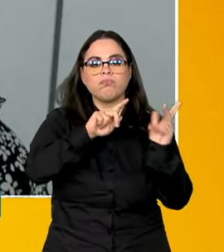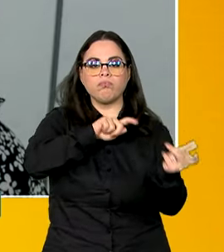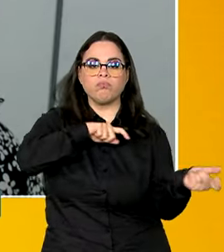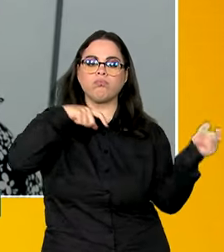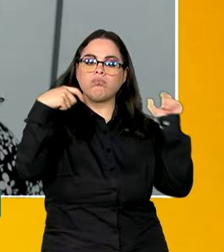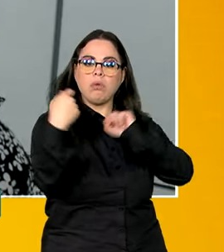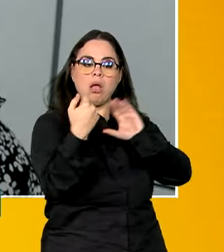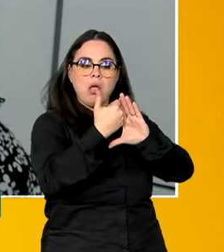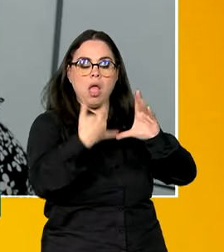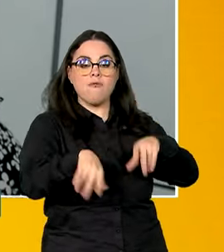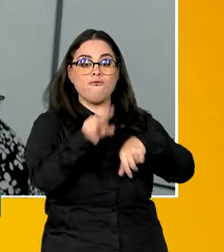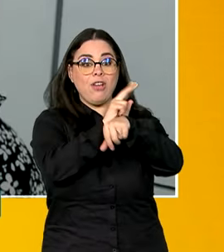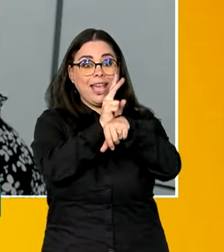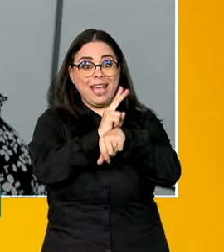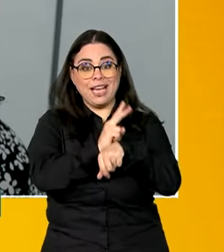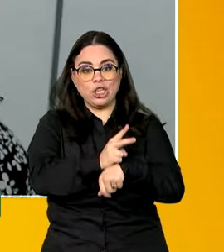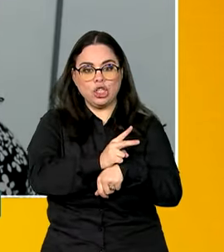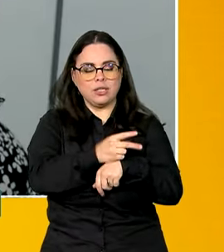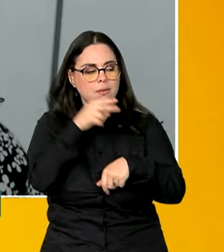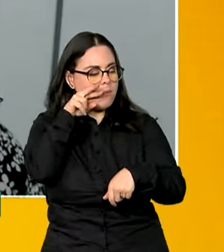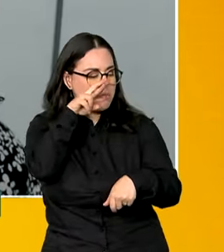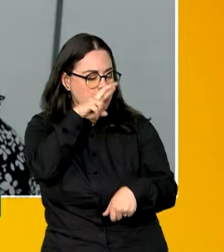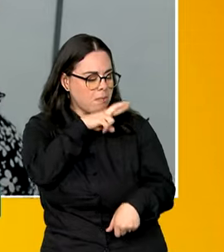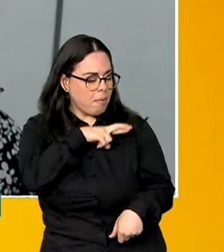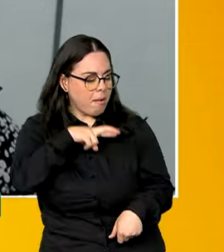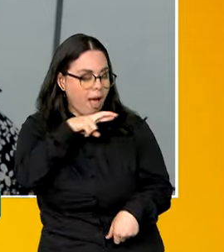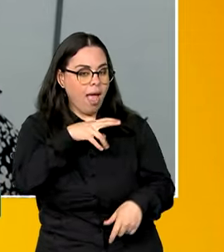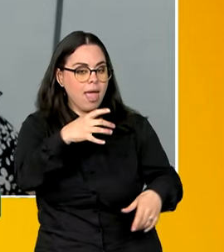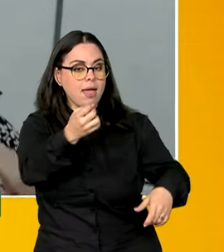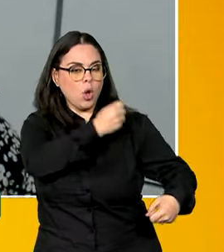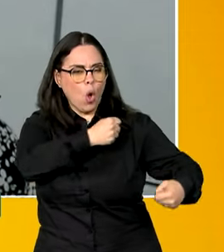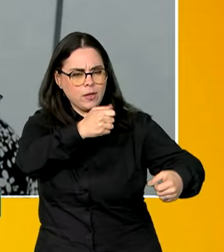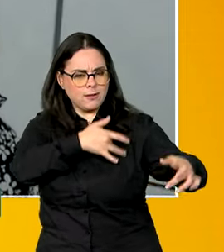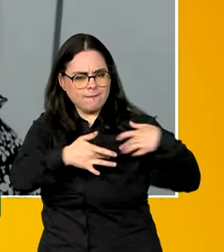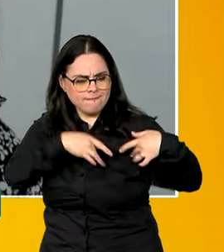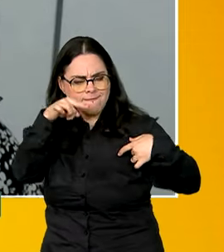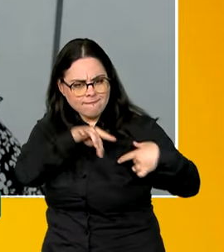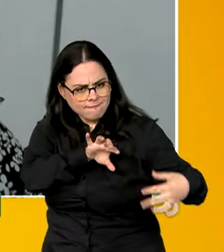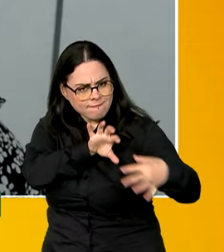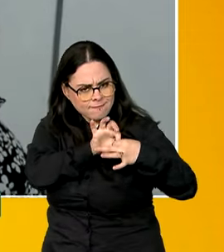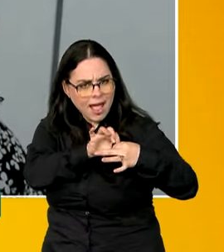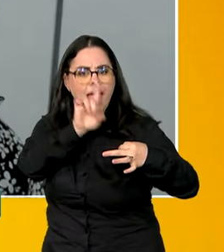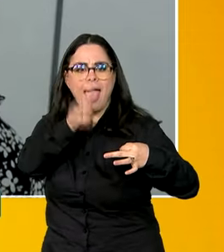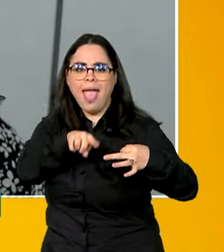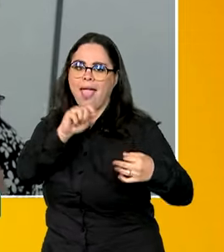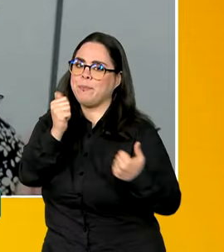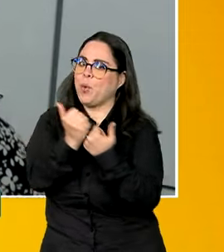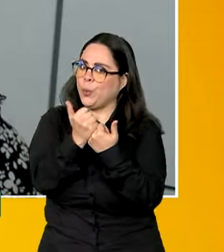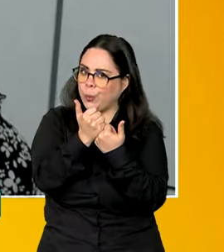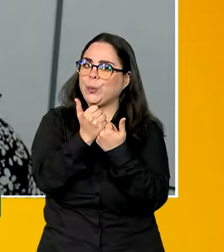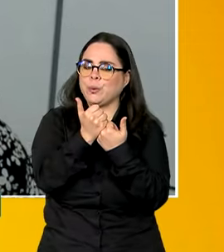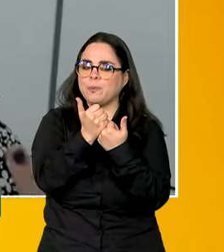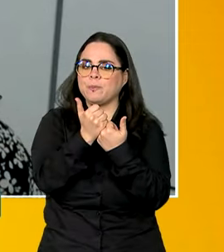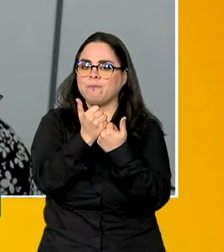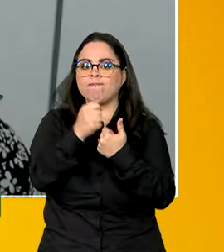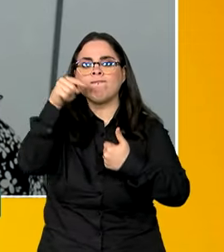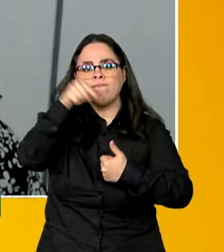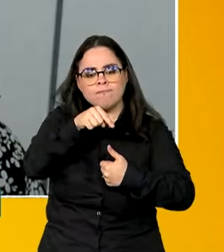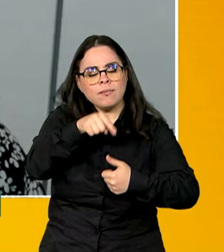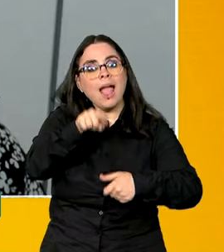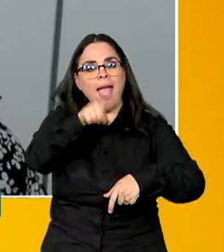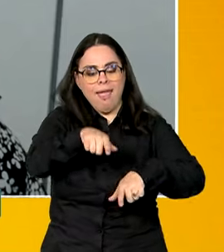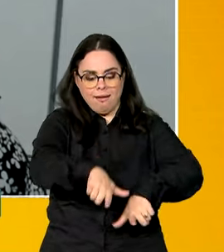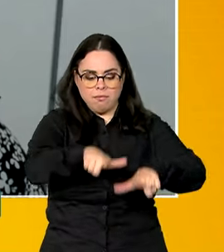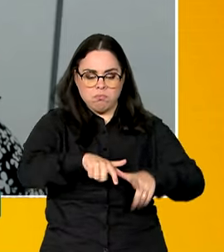aos critérios de vigilância sanitária. Então, são cozinhas que estão habilitadas a receber algum tipo de apoio. E são essas que vão